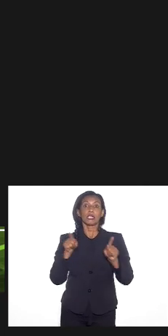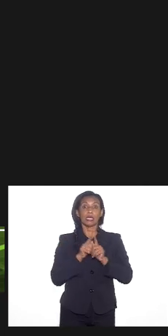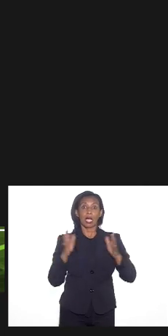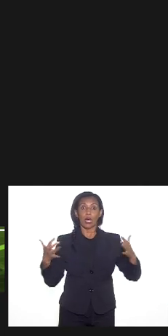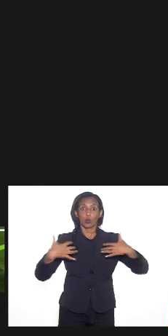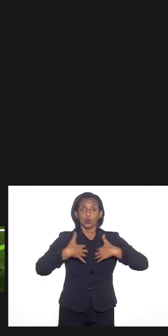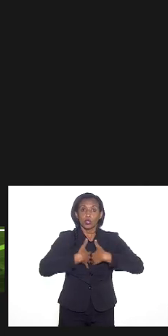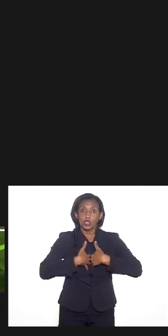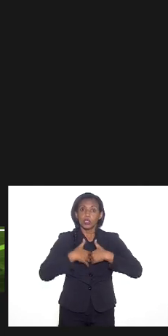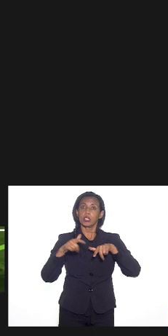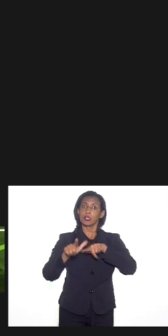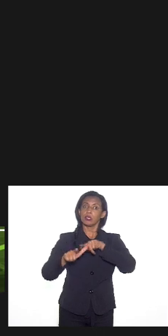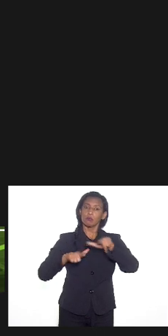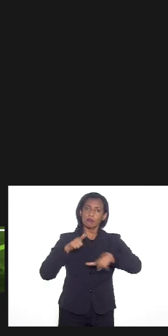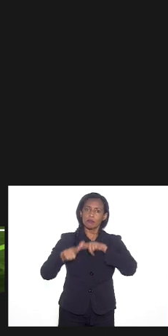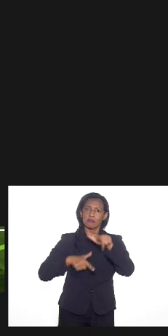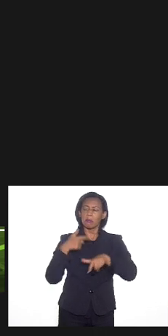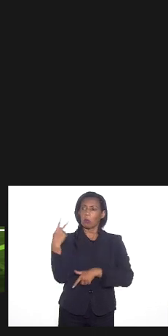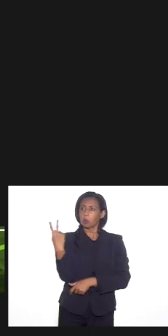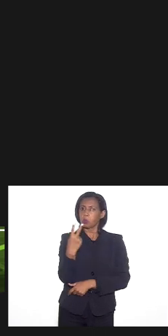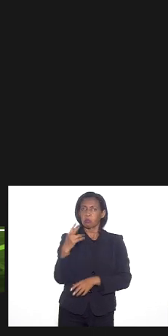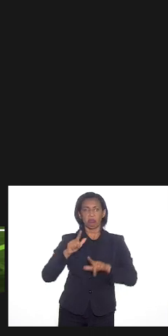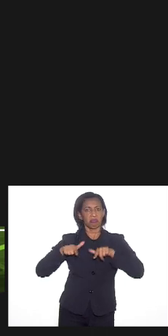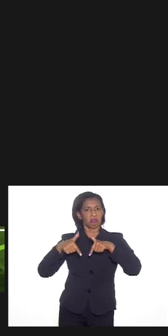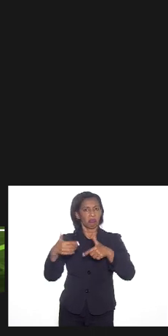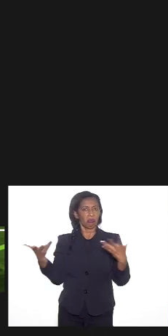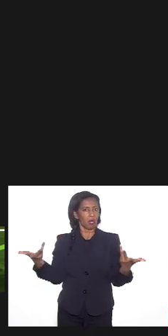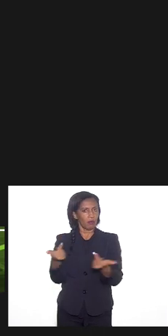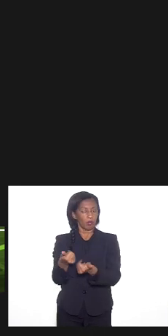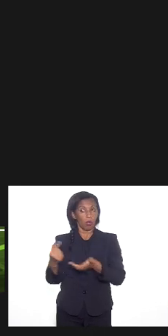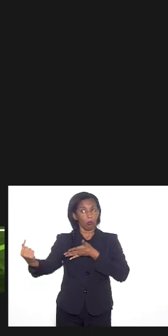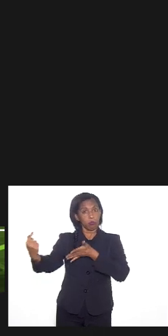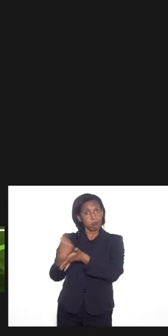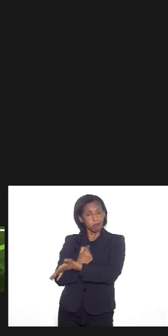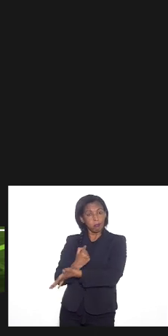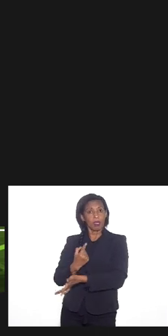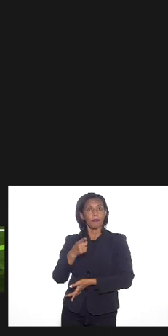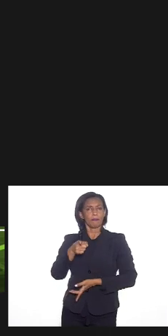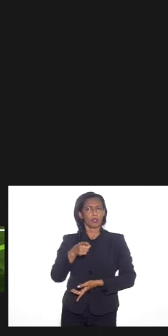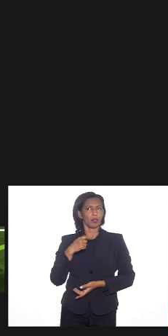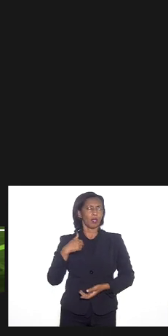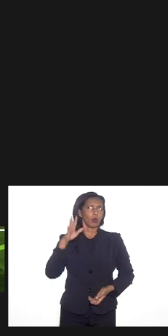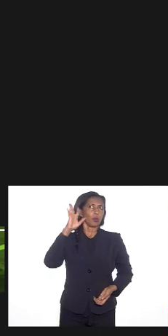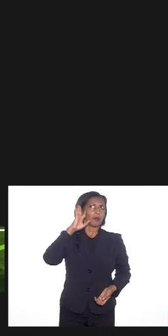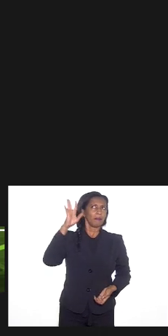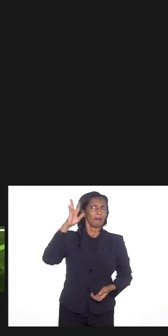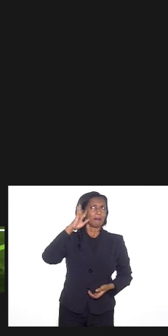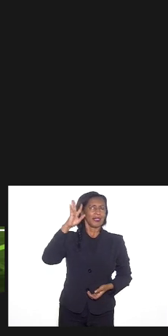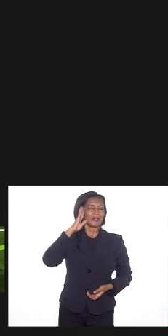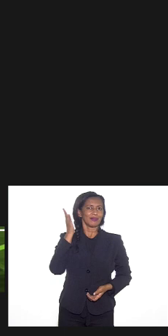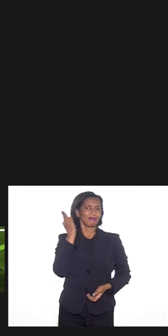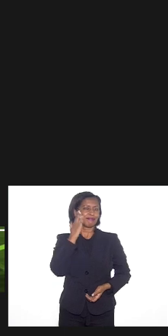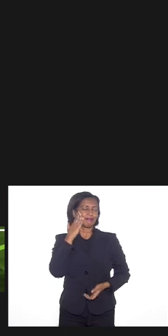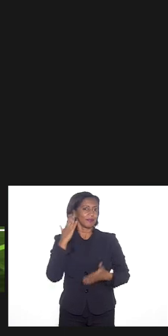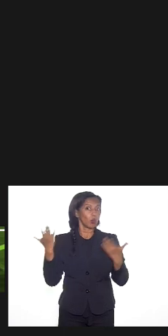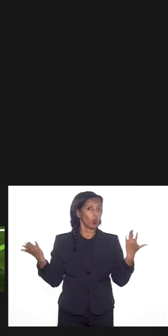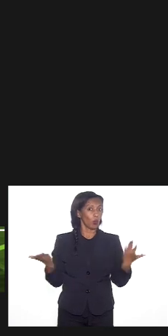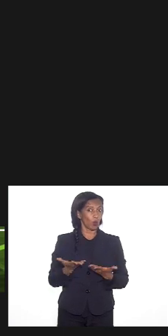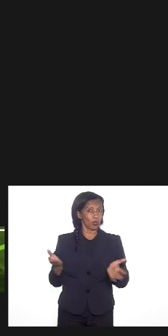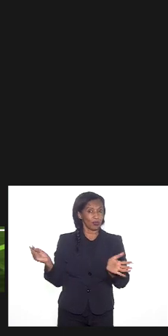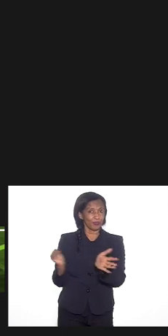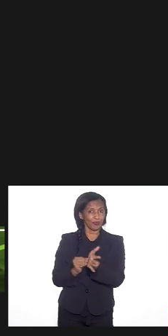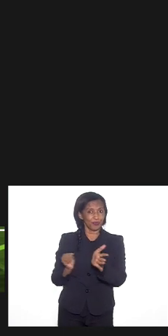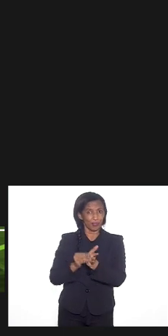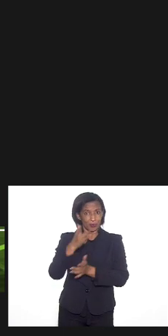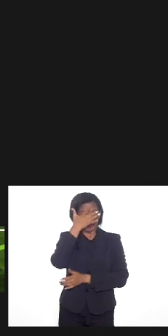fico muito feliz com essas duas ações quanto a sua pergunta e eu imagino até nós sabemos hoje da enorme carência